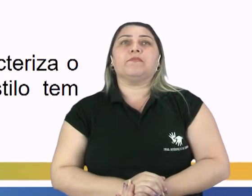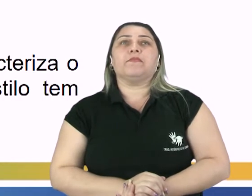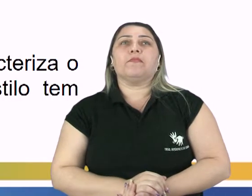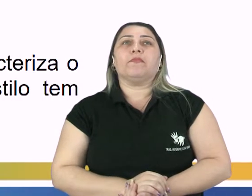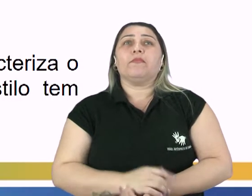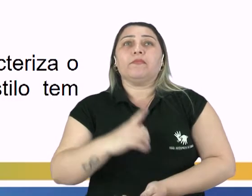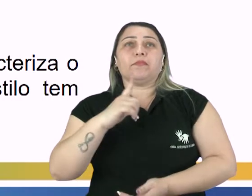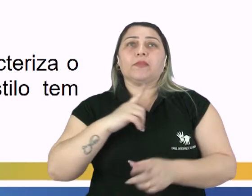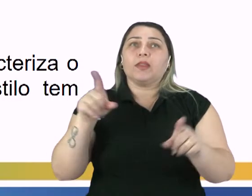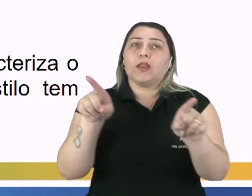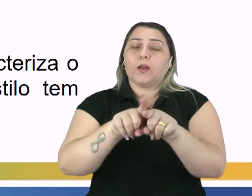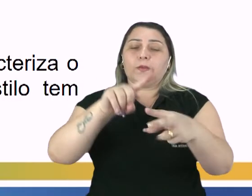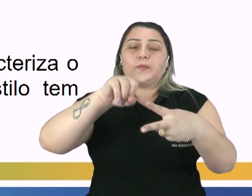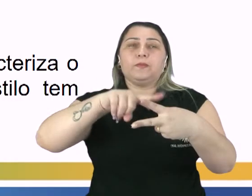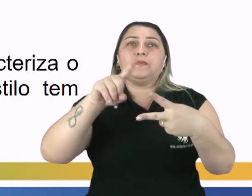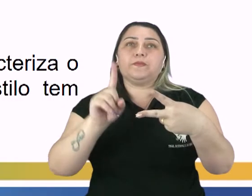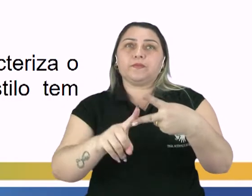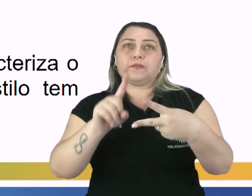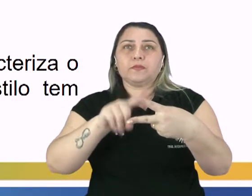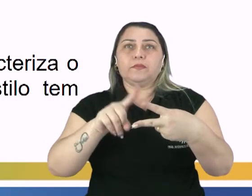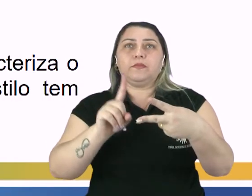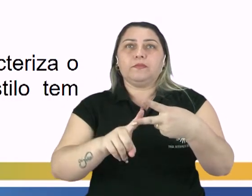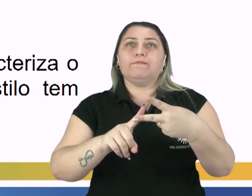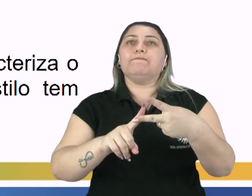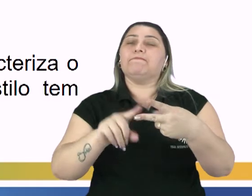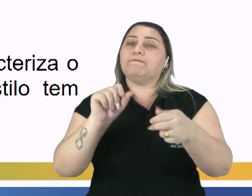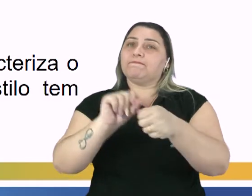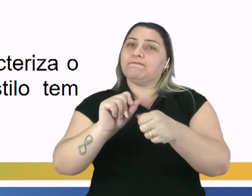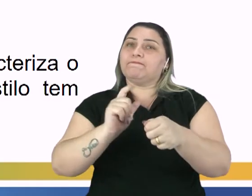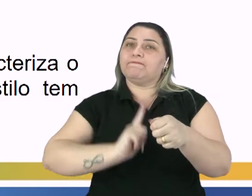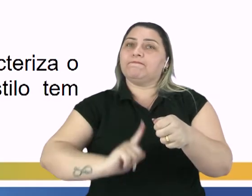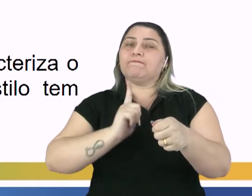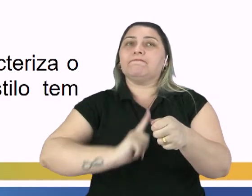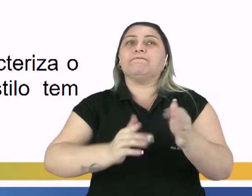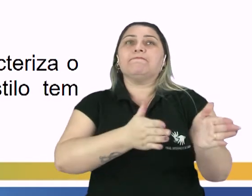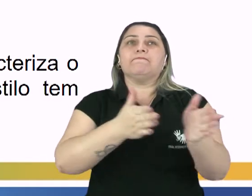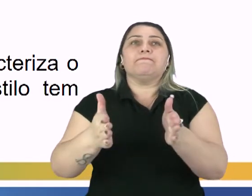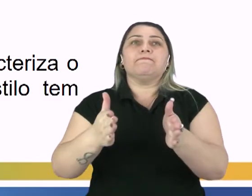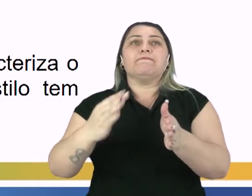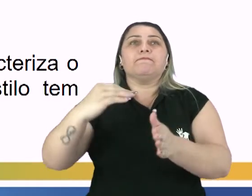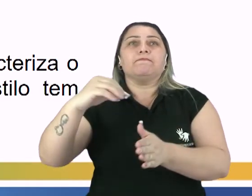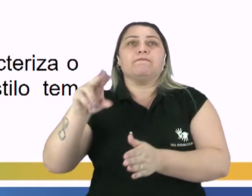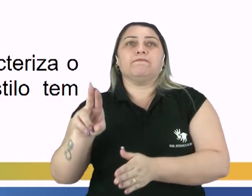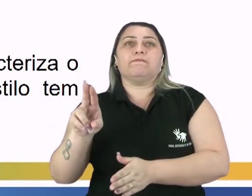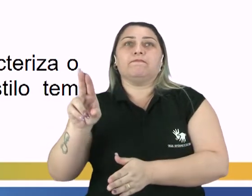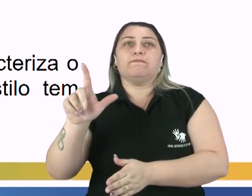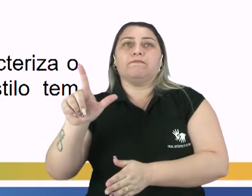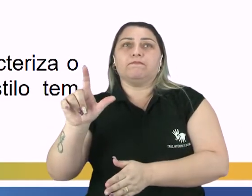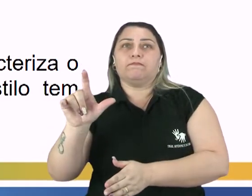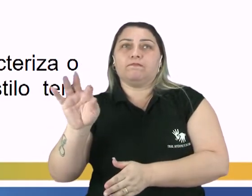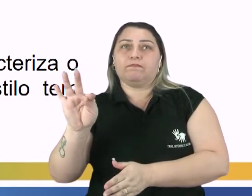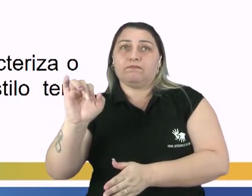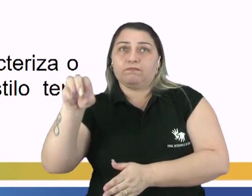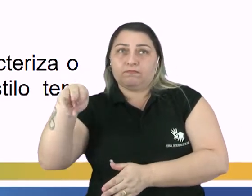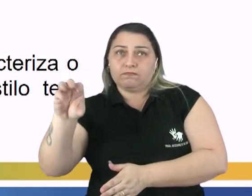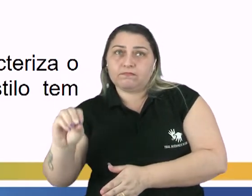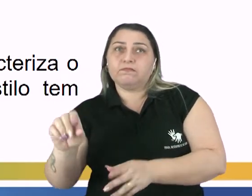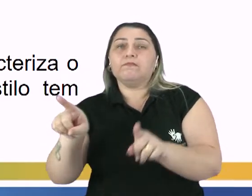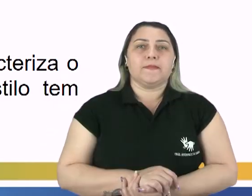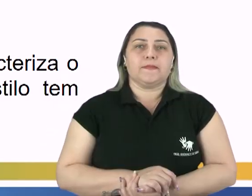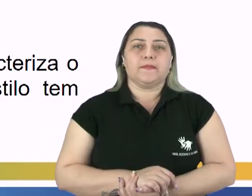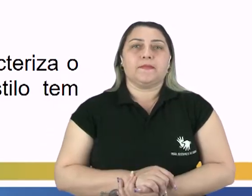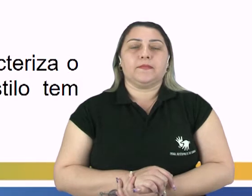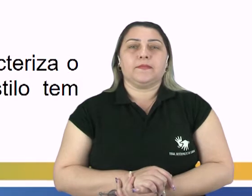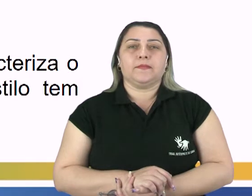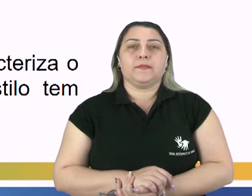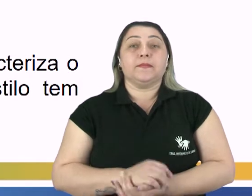E nós temos também duas concepções para a produção literária desse período, que são chamadas de cultismo e conceptismo.